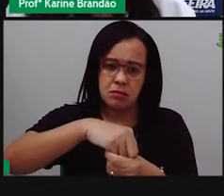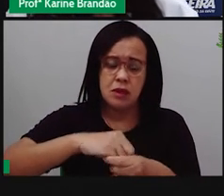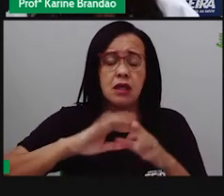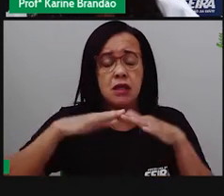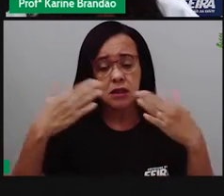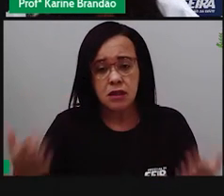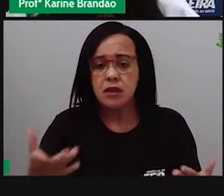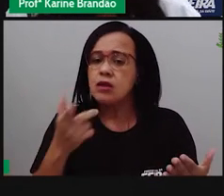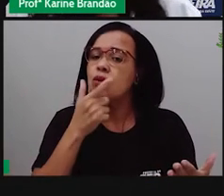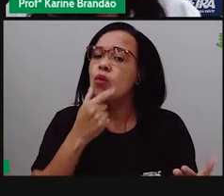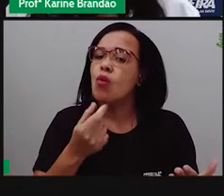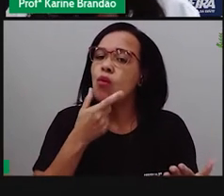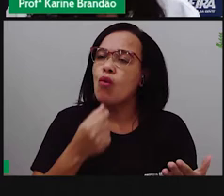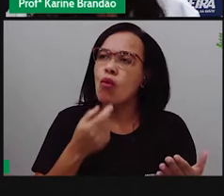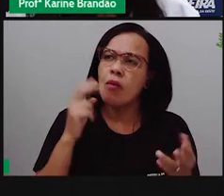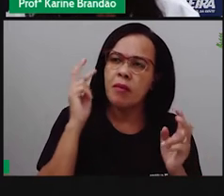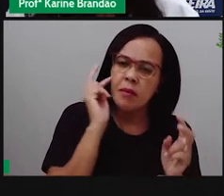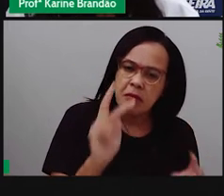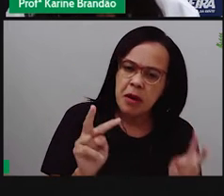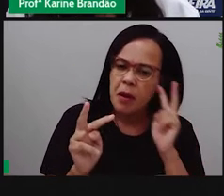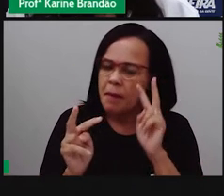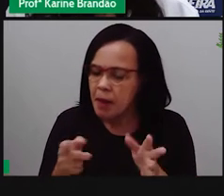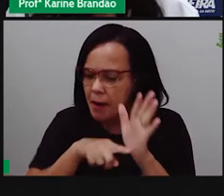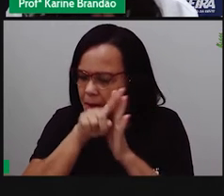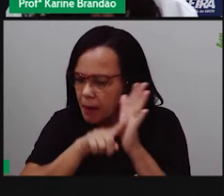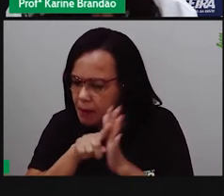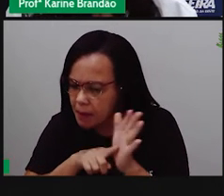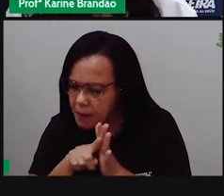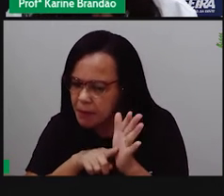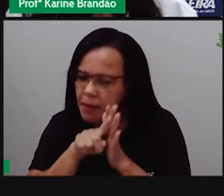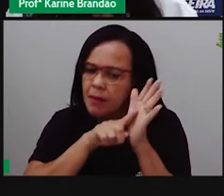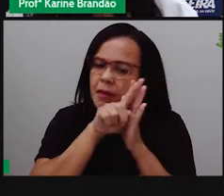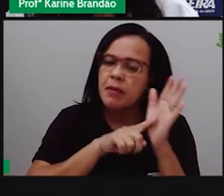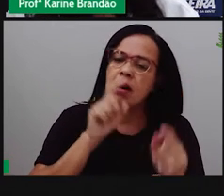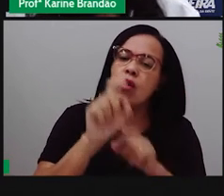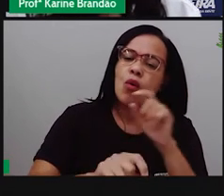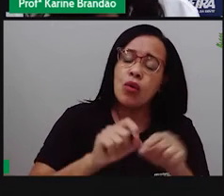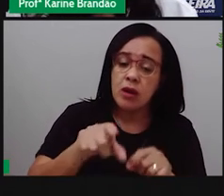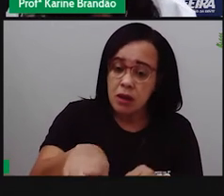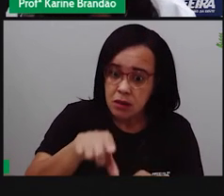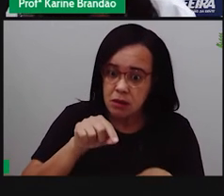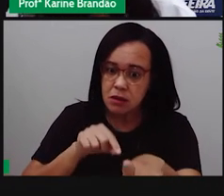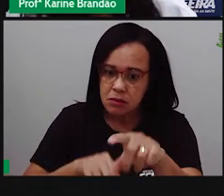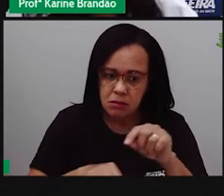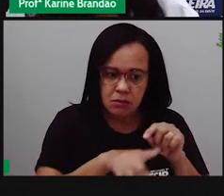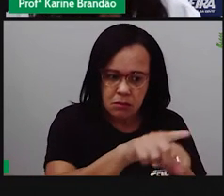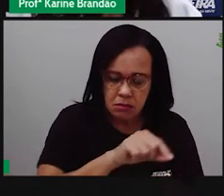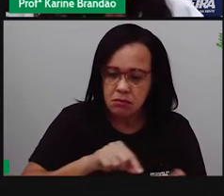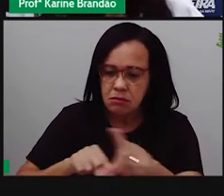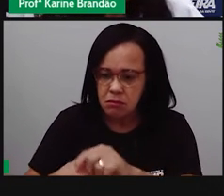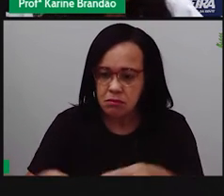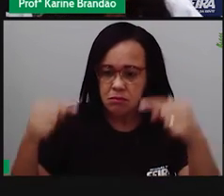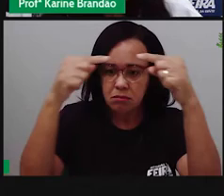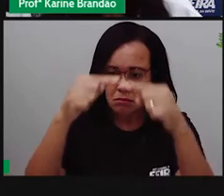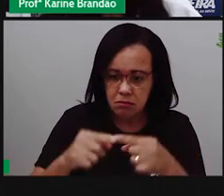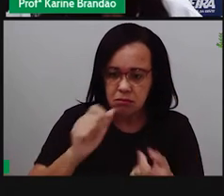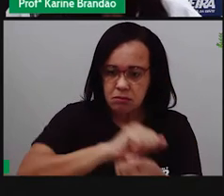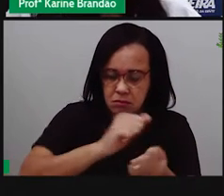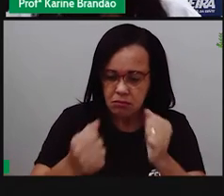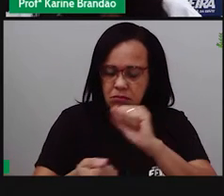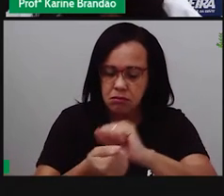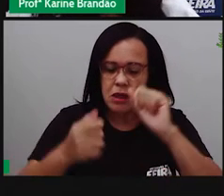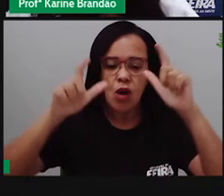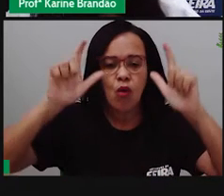que a seleção natural, ela permite que as populações se tornem mais adaptadas ao meio ambiente,